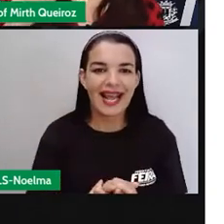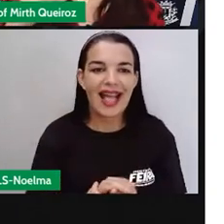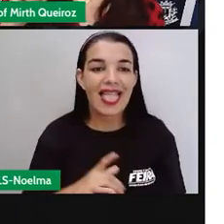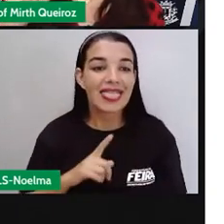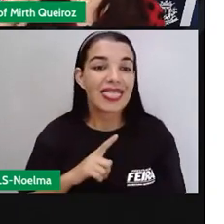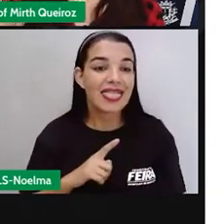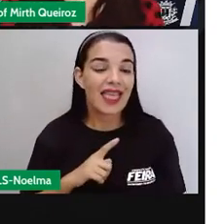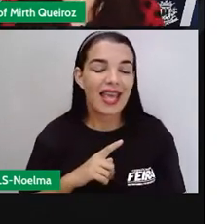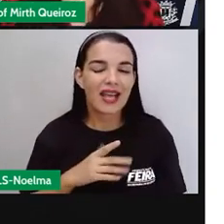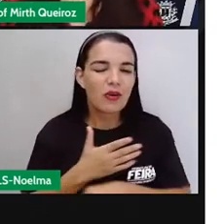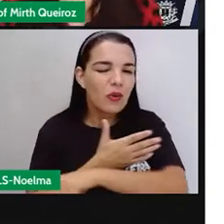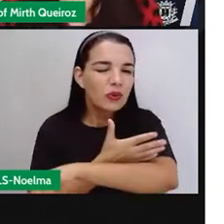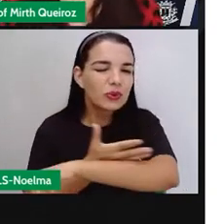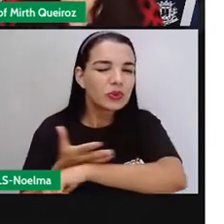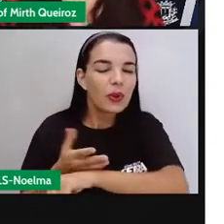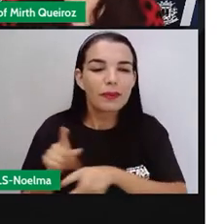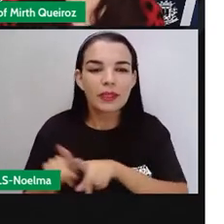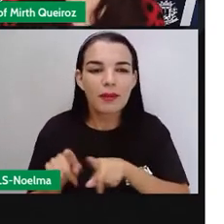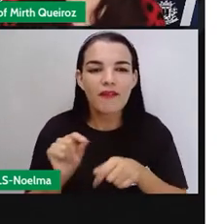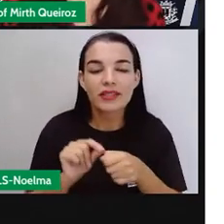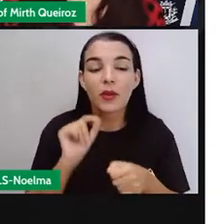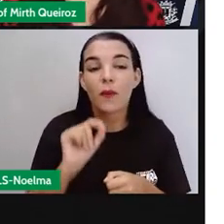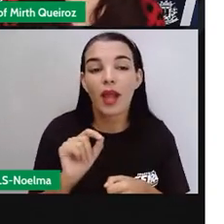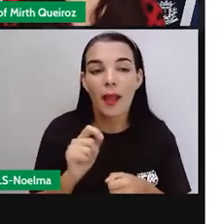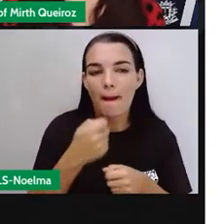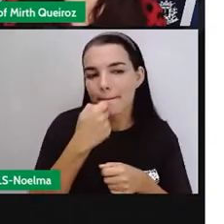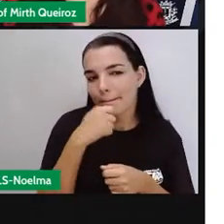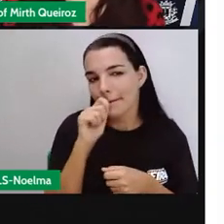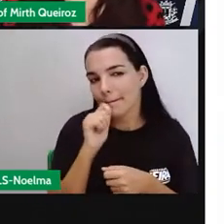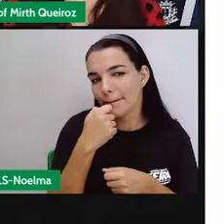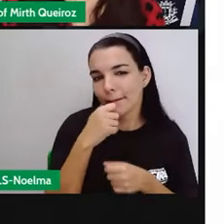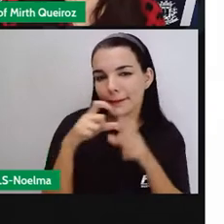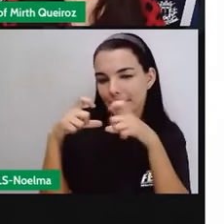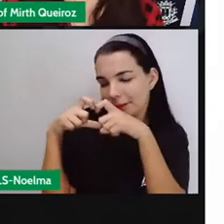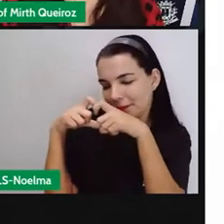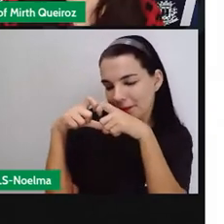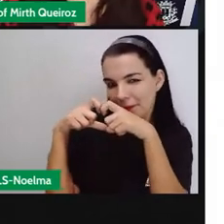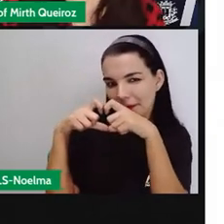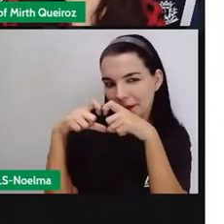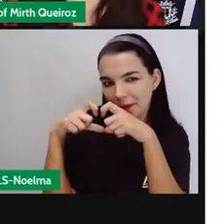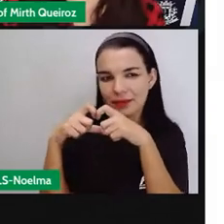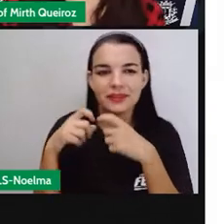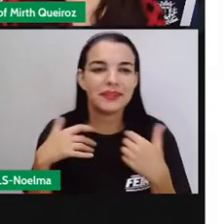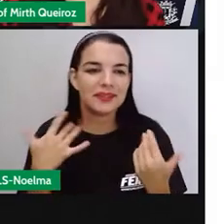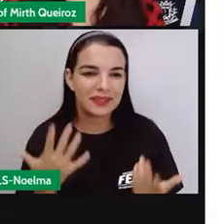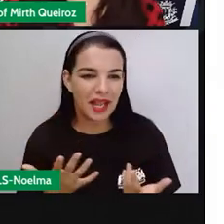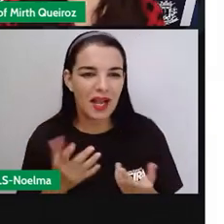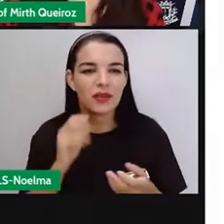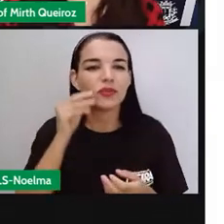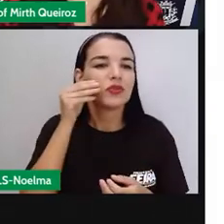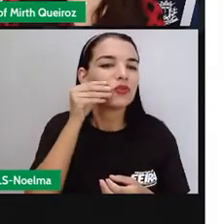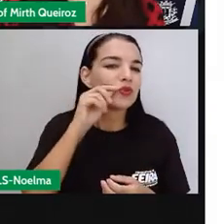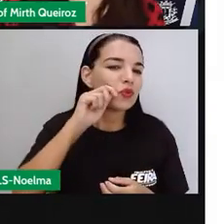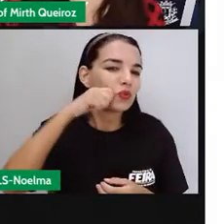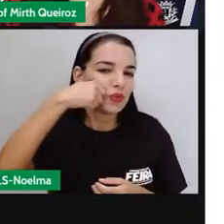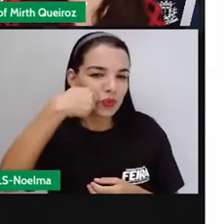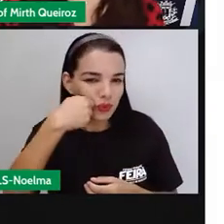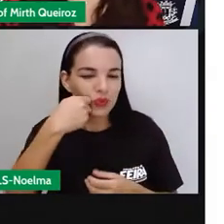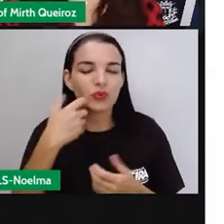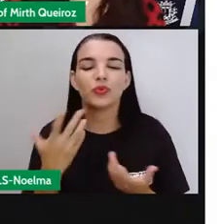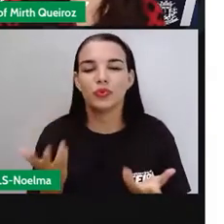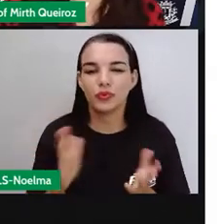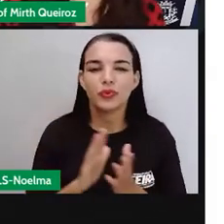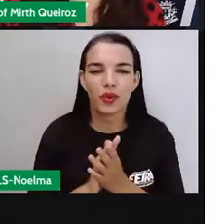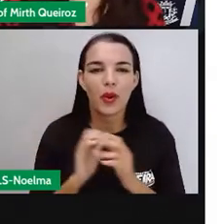colocar um pirulitinho de coração, alguma coisa assim para poder embelezar aí, ficar mais interessante esse